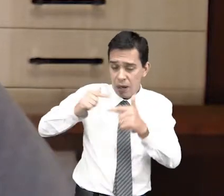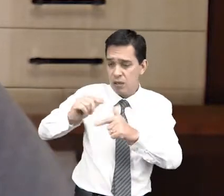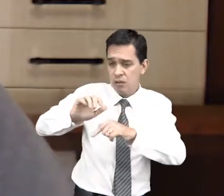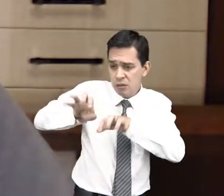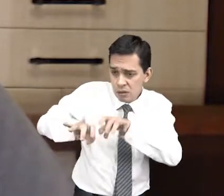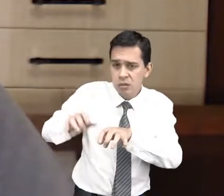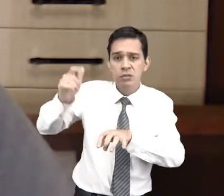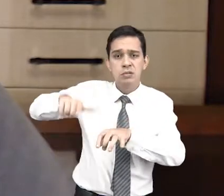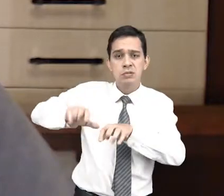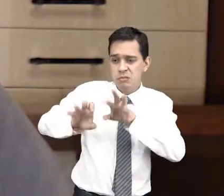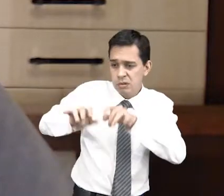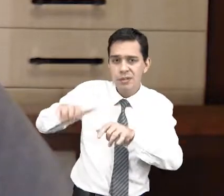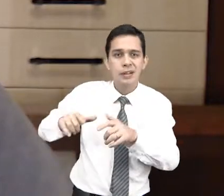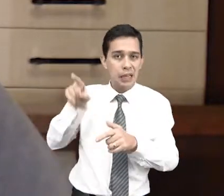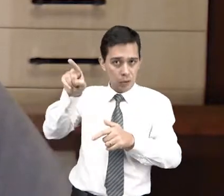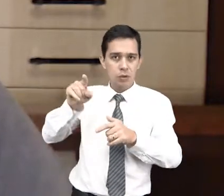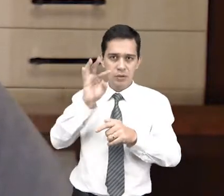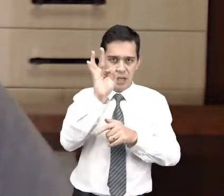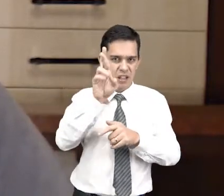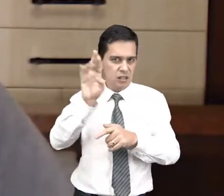das varas do trabalho.